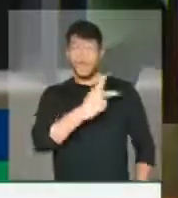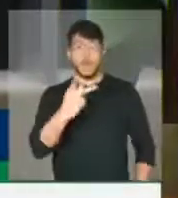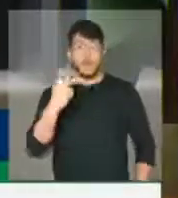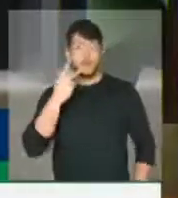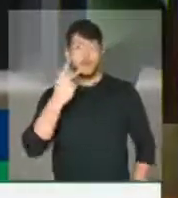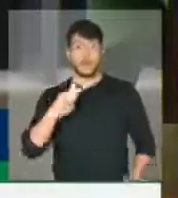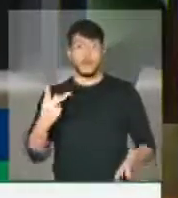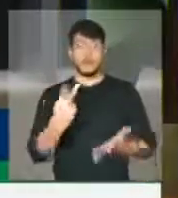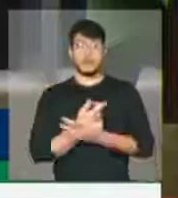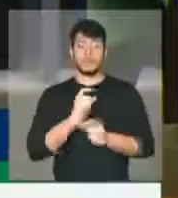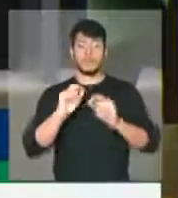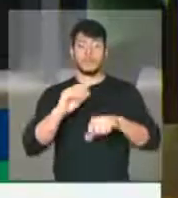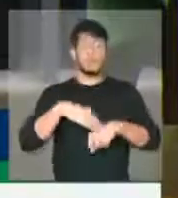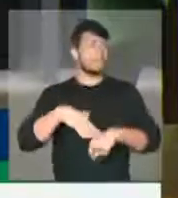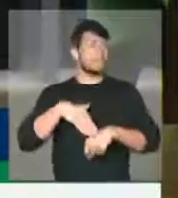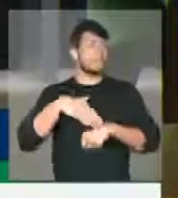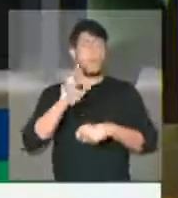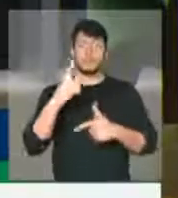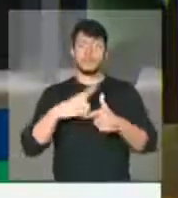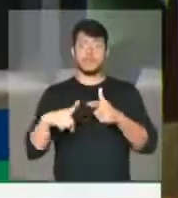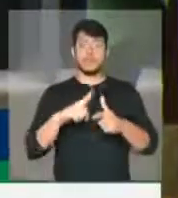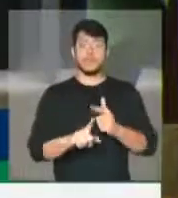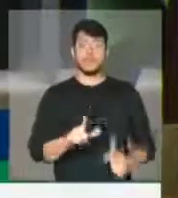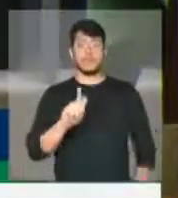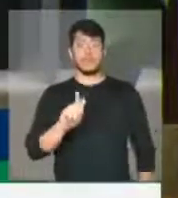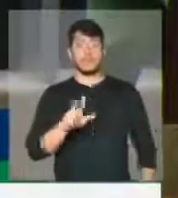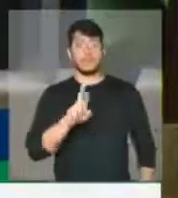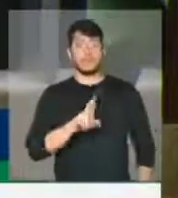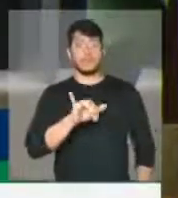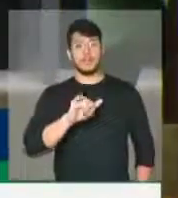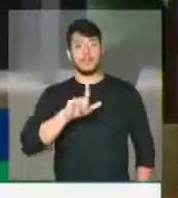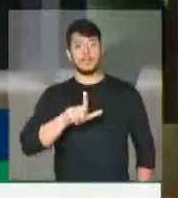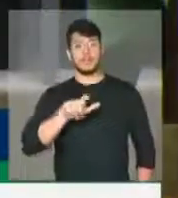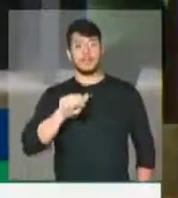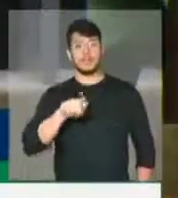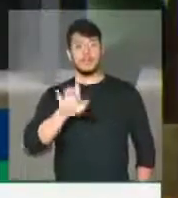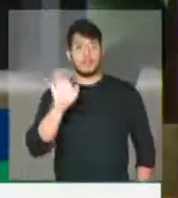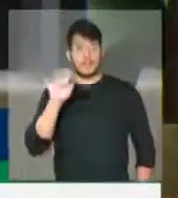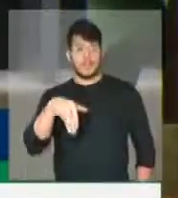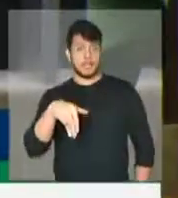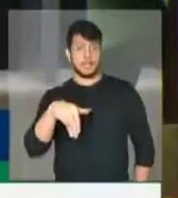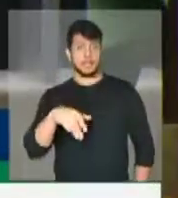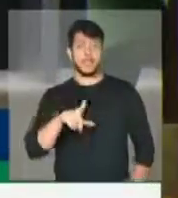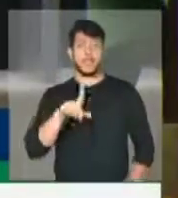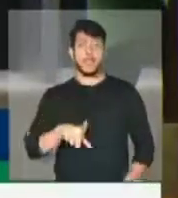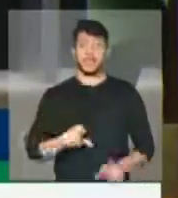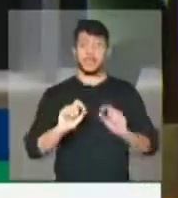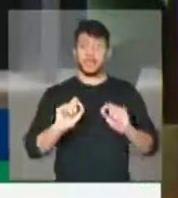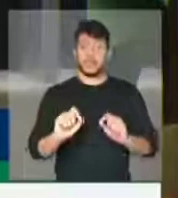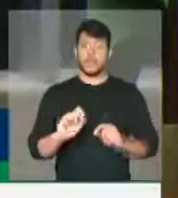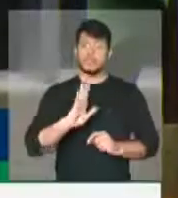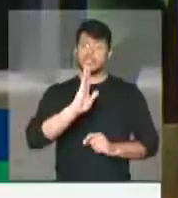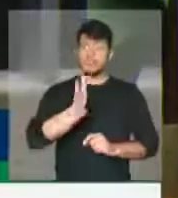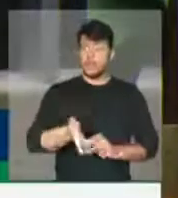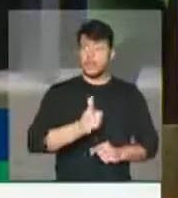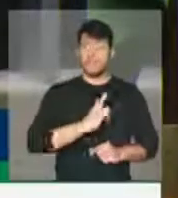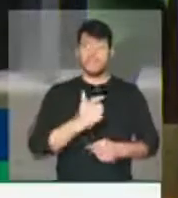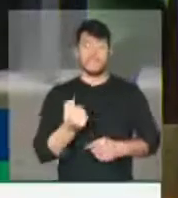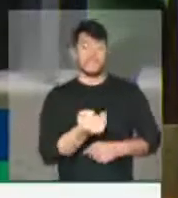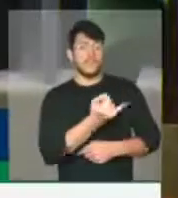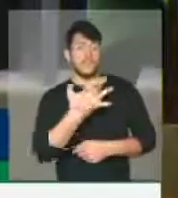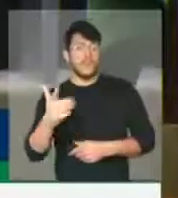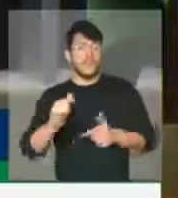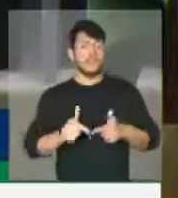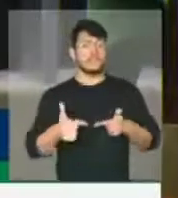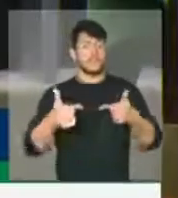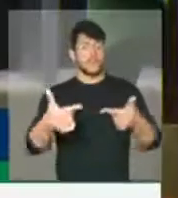crimes de grilagem. Foram mais de quatro operações da Polícia Federal que envolvem agentes públicos, políticos